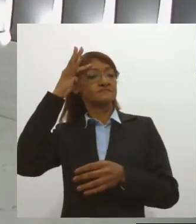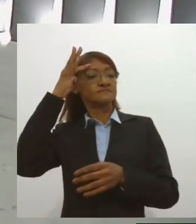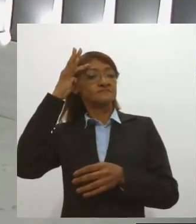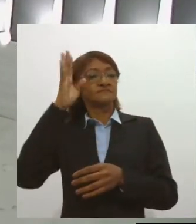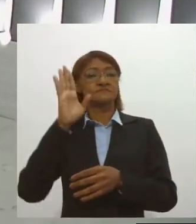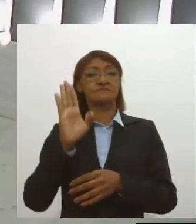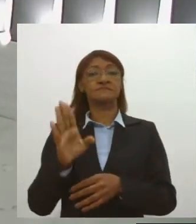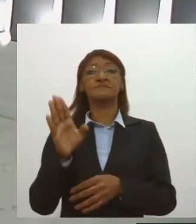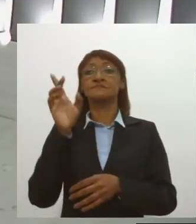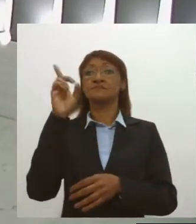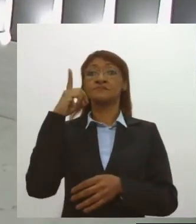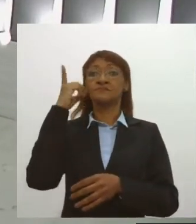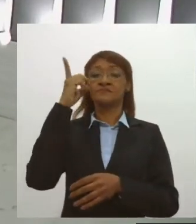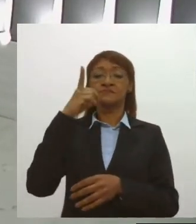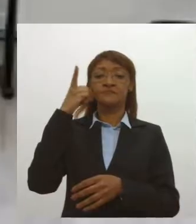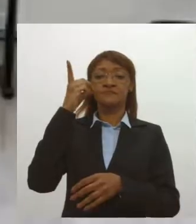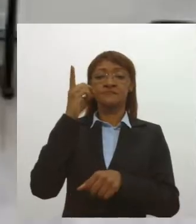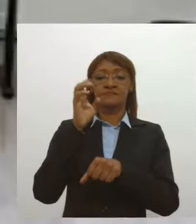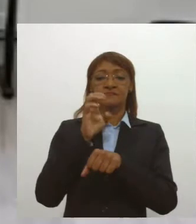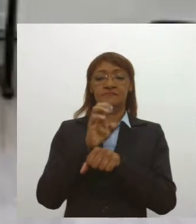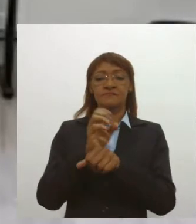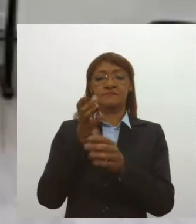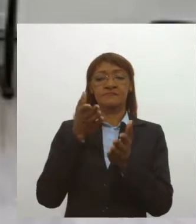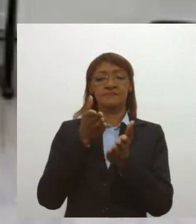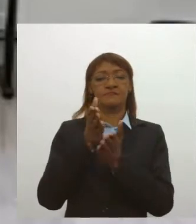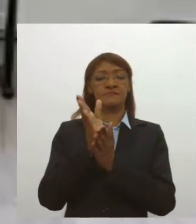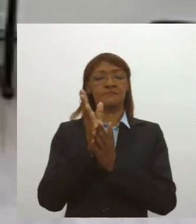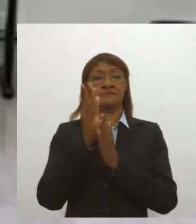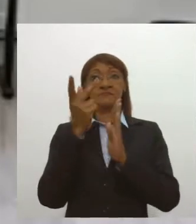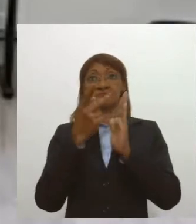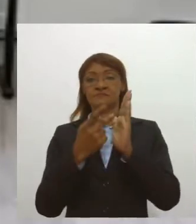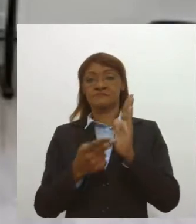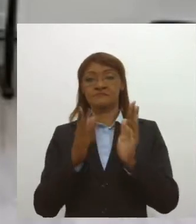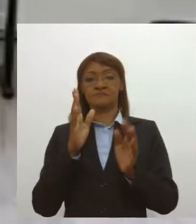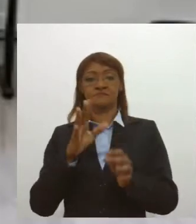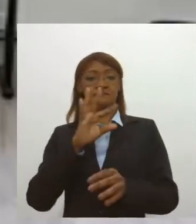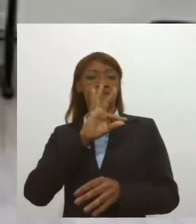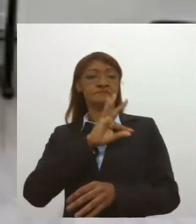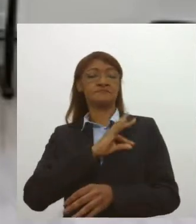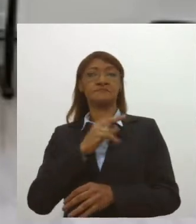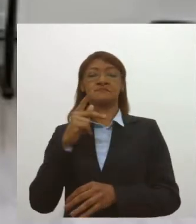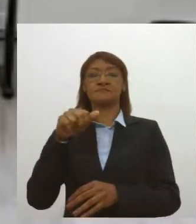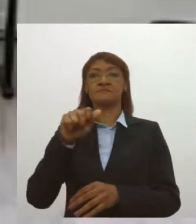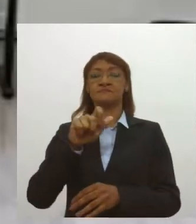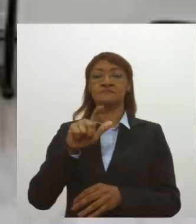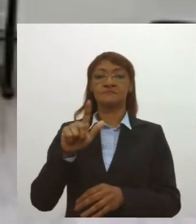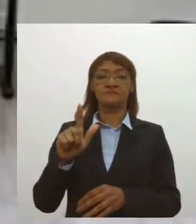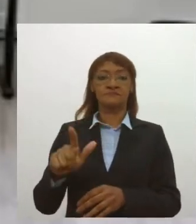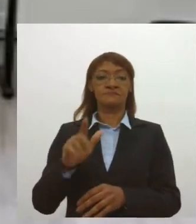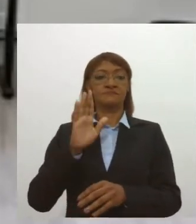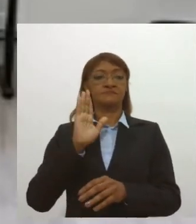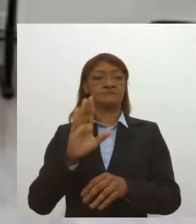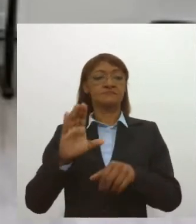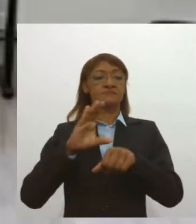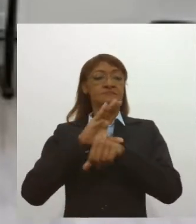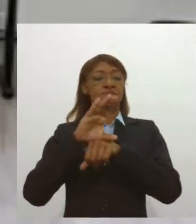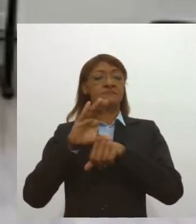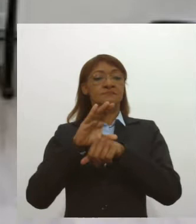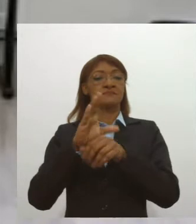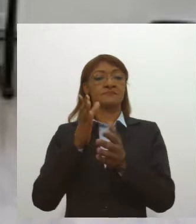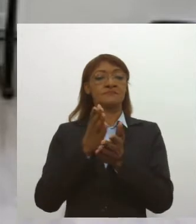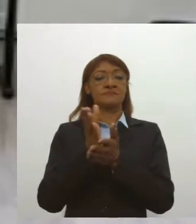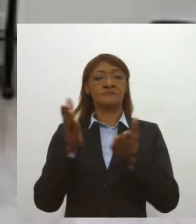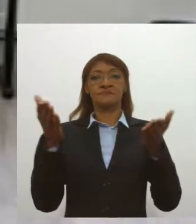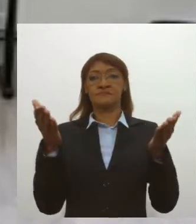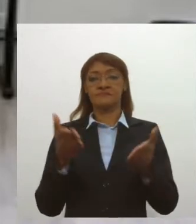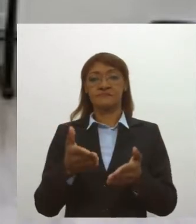deputados estaduais aprovaram a PEC da Polícia Penal. A proposta de emenda à Constituição foi aprovada hoje em